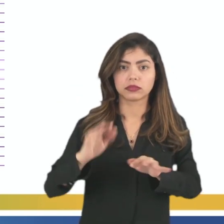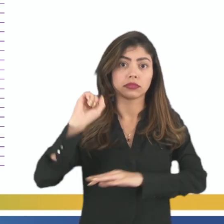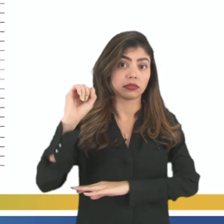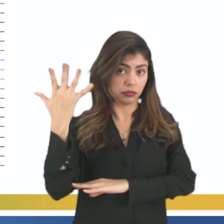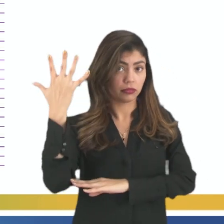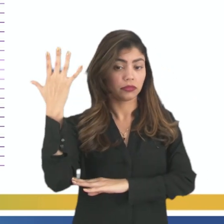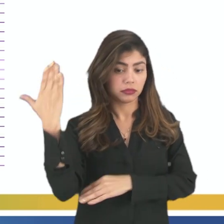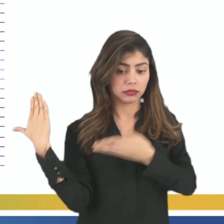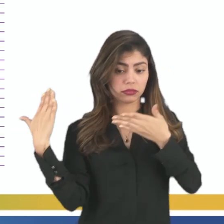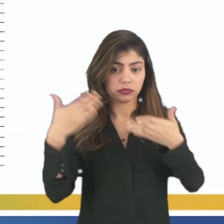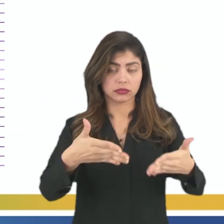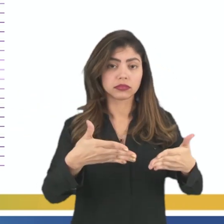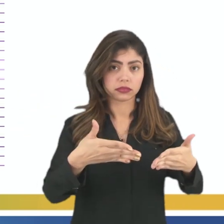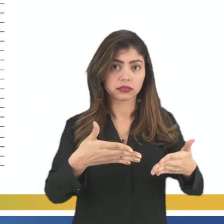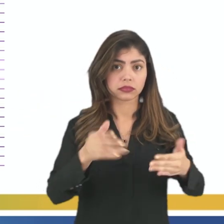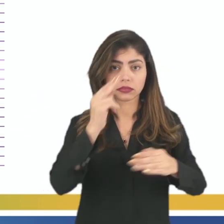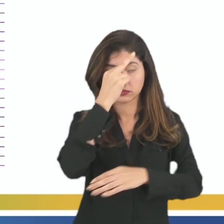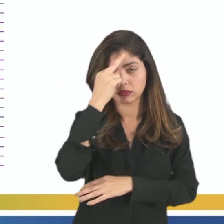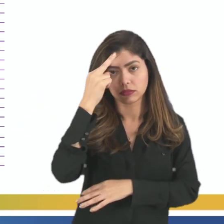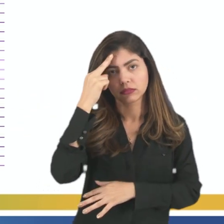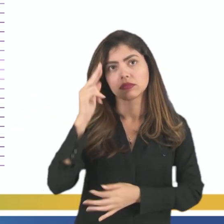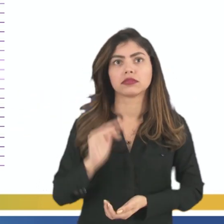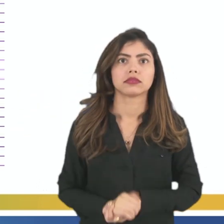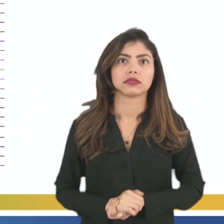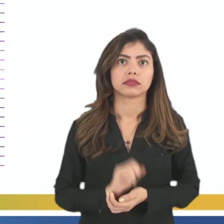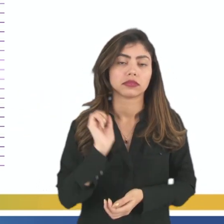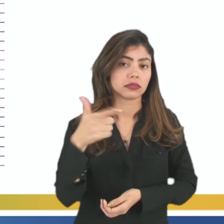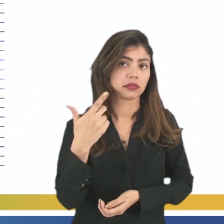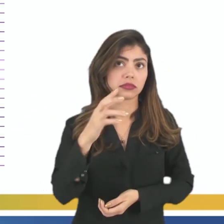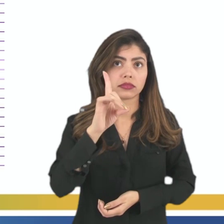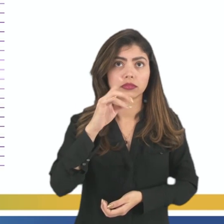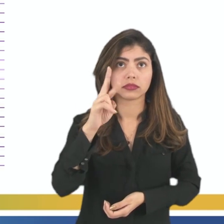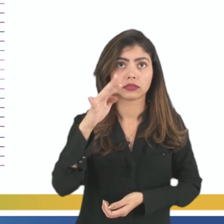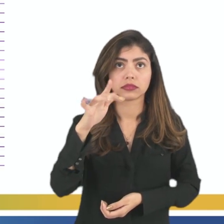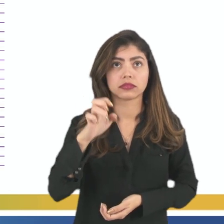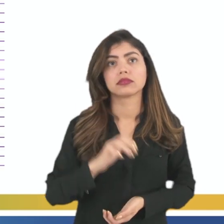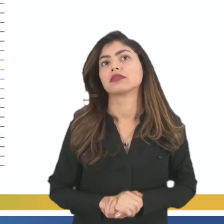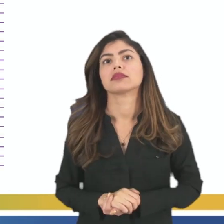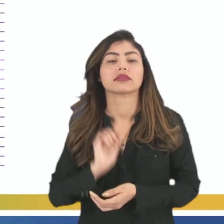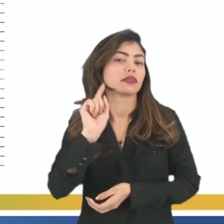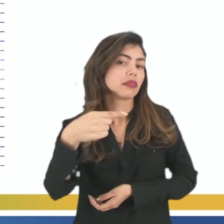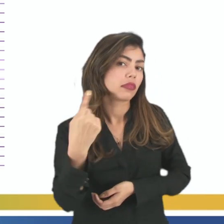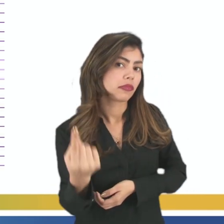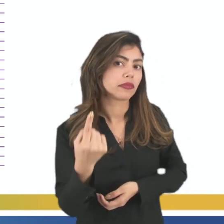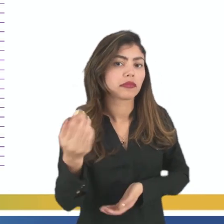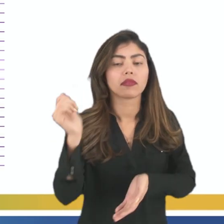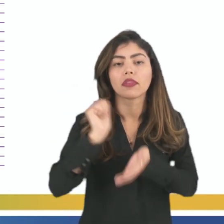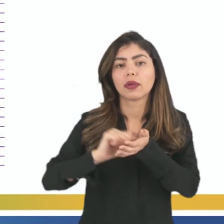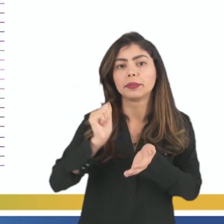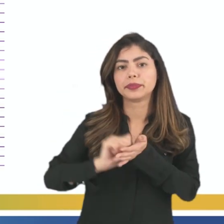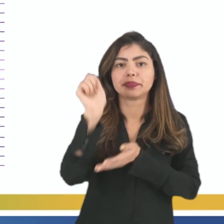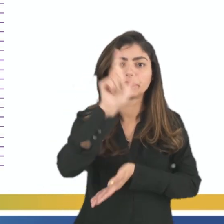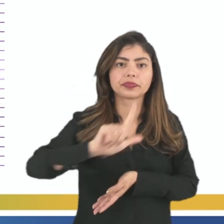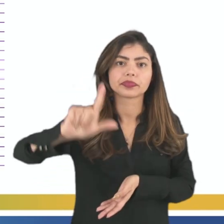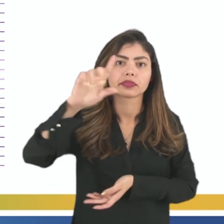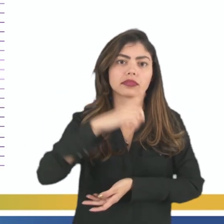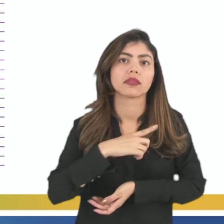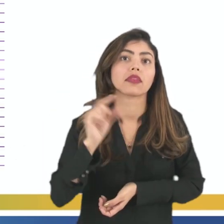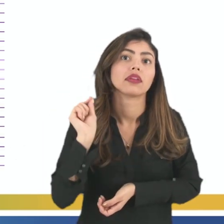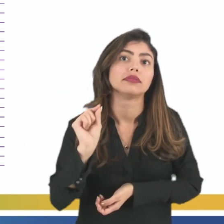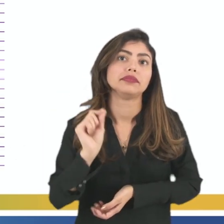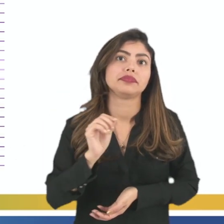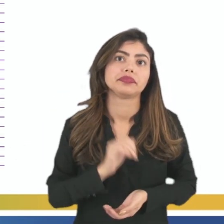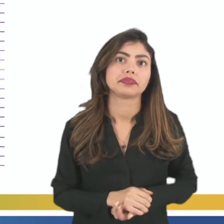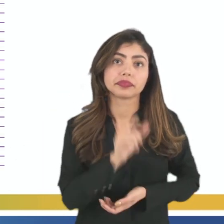que é o ponto alto aí da história, e depois o desfecho. Depois, nessa memória literária, nós vamos ter